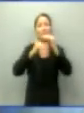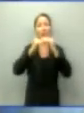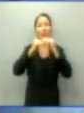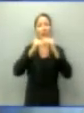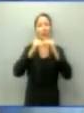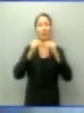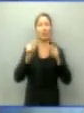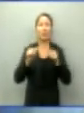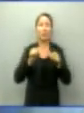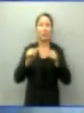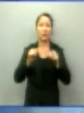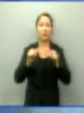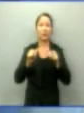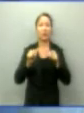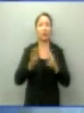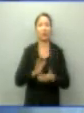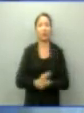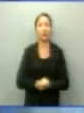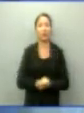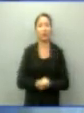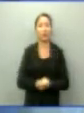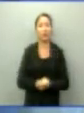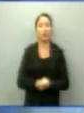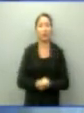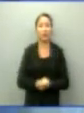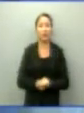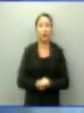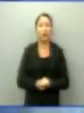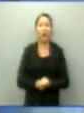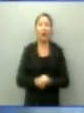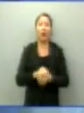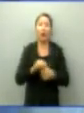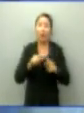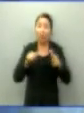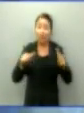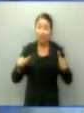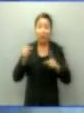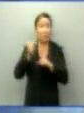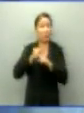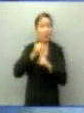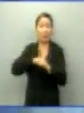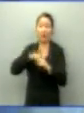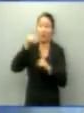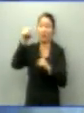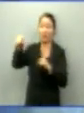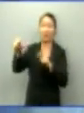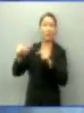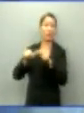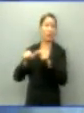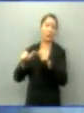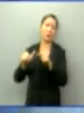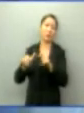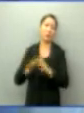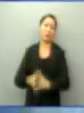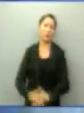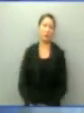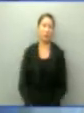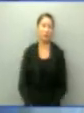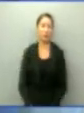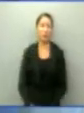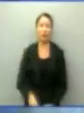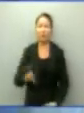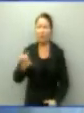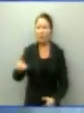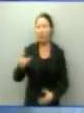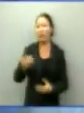empregos, diversificar a nossa economia e aumentar a renda daquelas pessoas que trabalham e